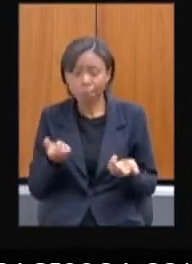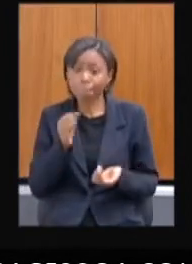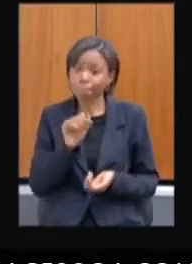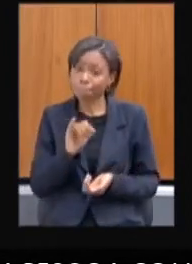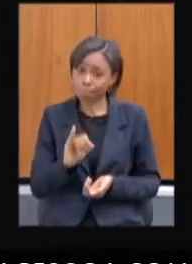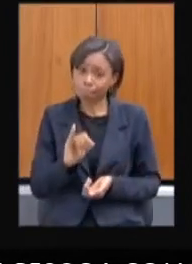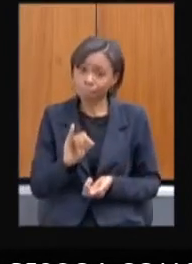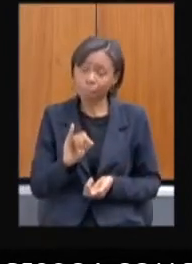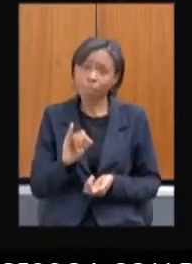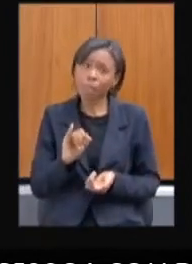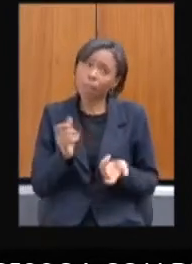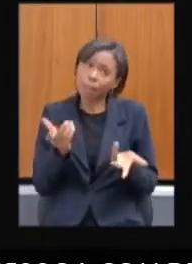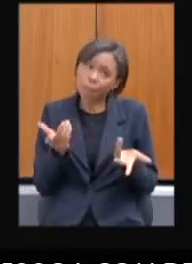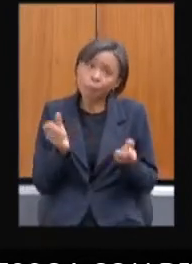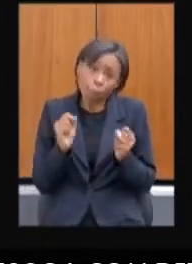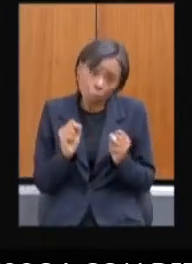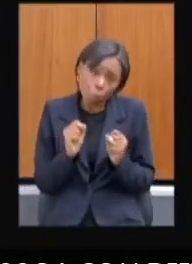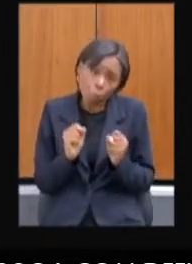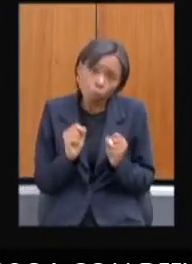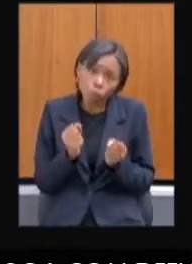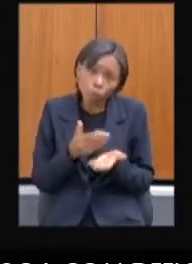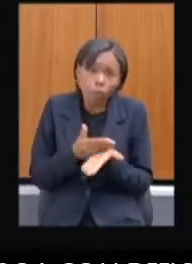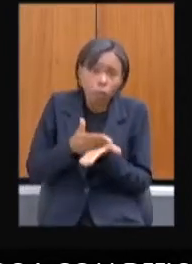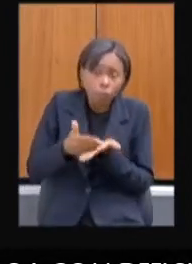iniciar uma articulação